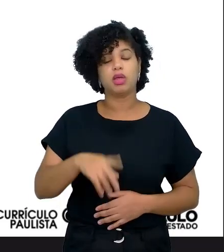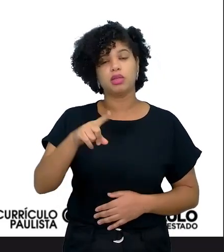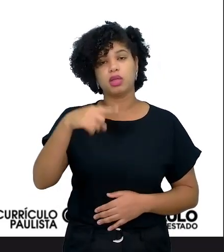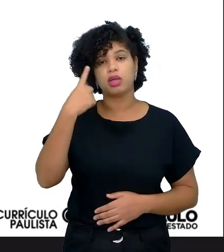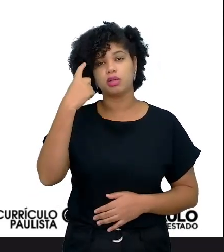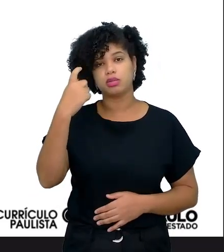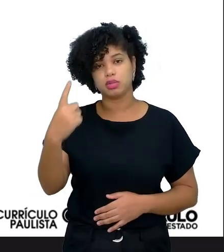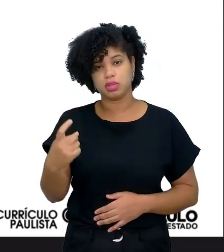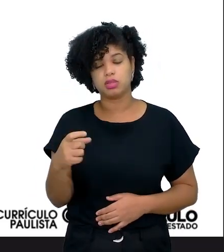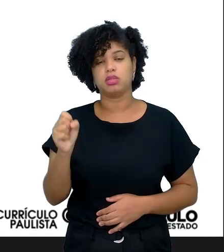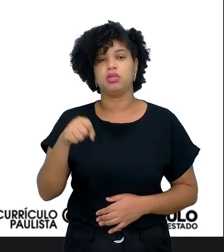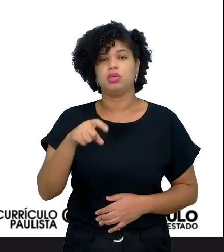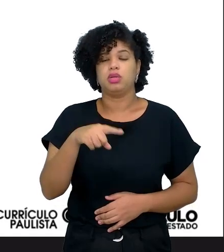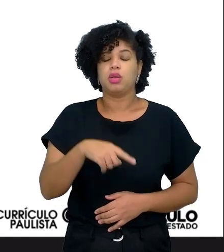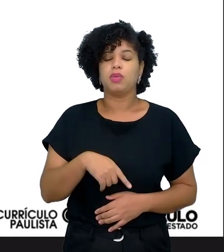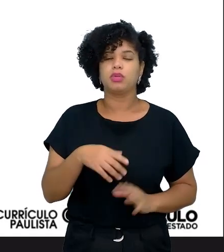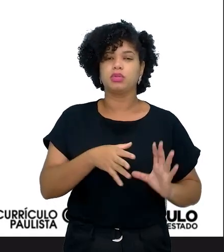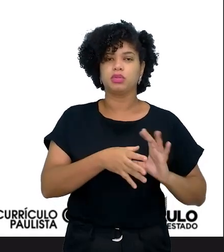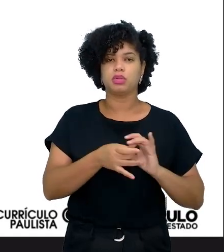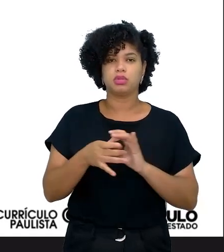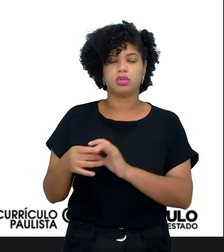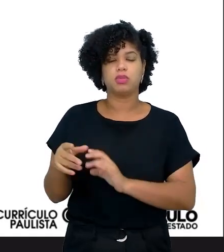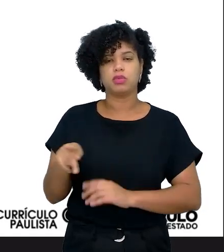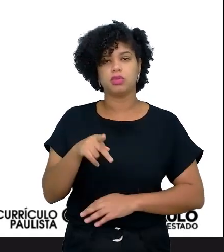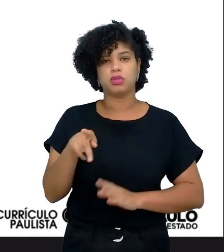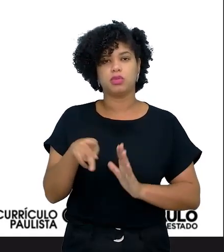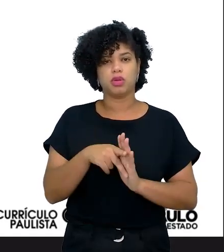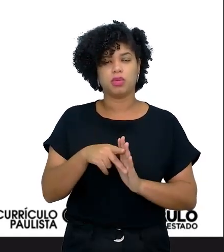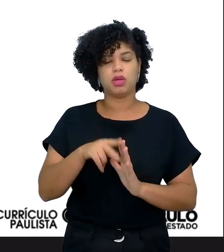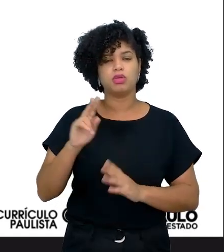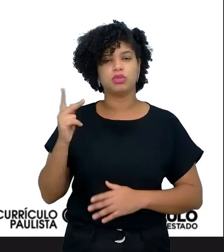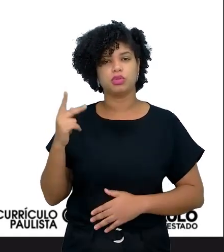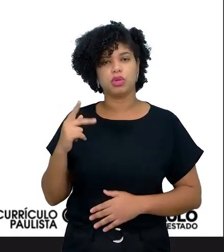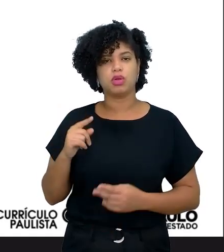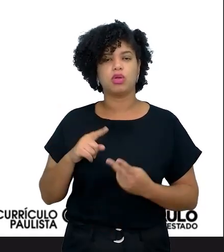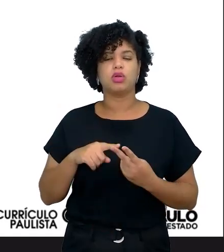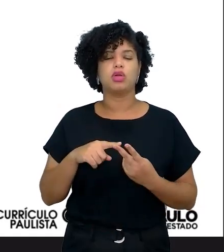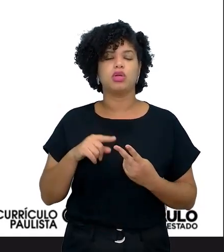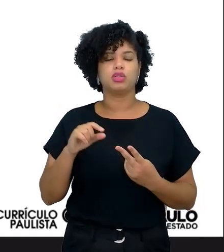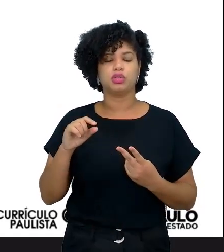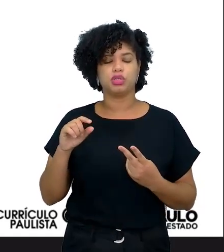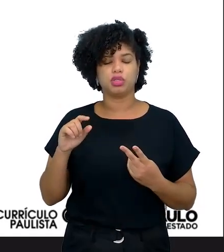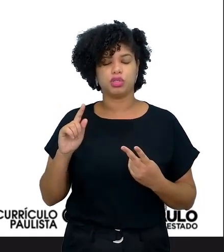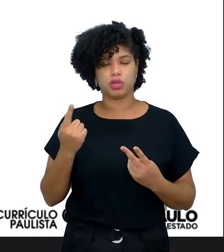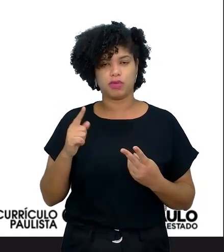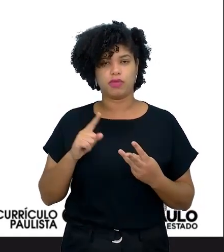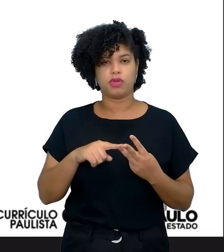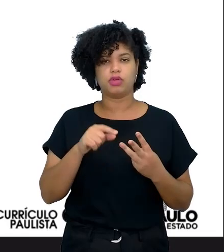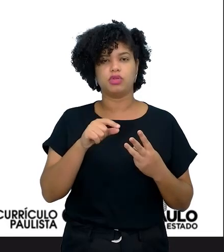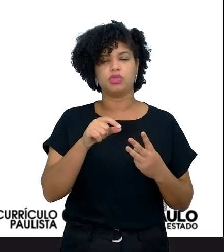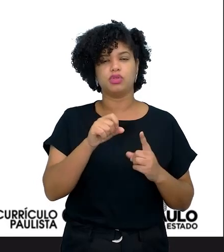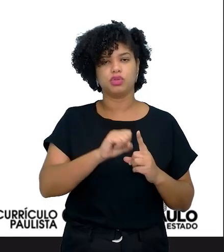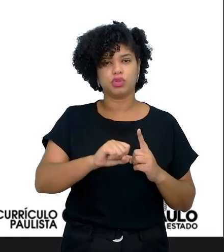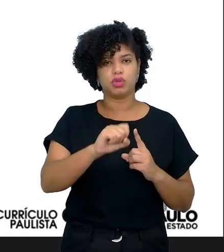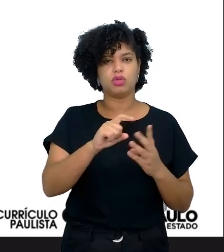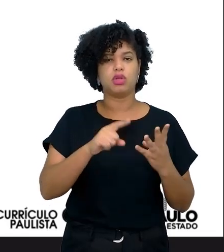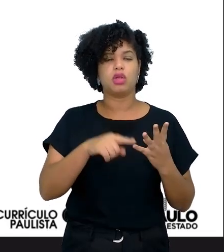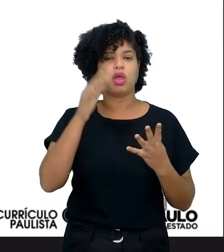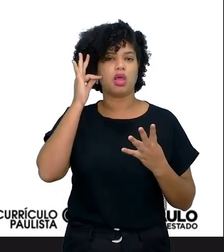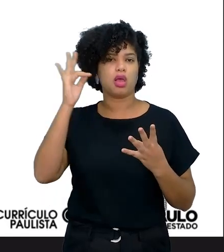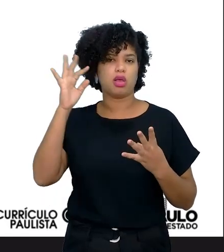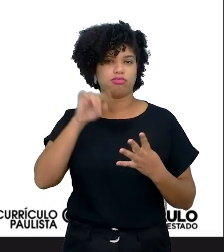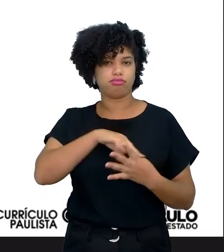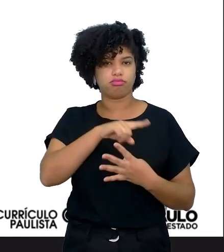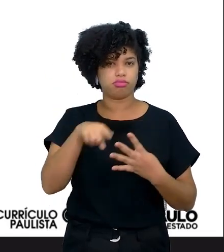por exemplo, que você amarre isso com os professores de história, geografia, filosofia, sociologia, para trabalhar essa parte do contexto histórico, social,